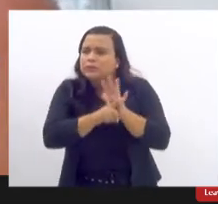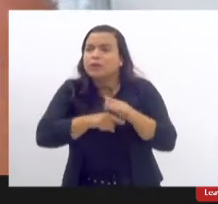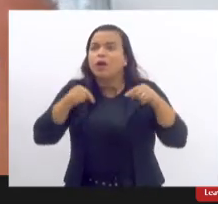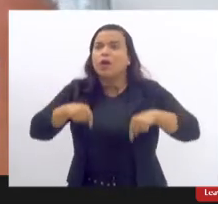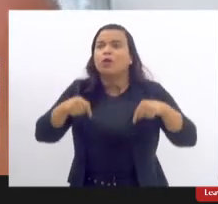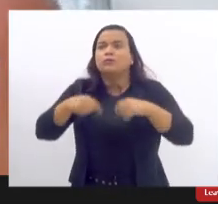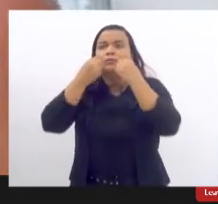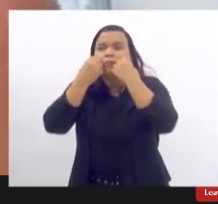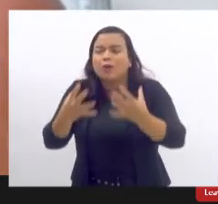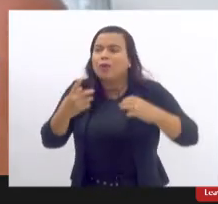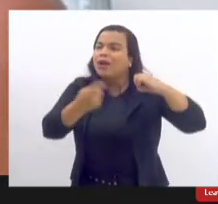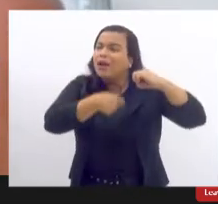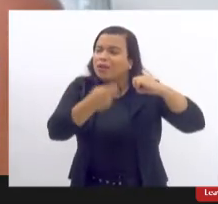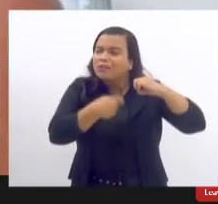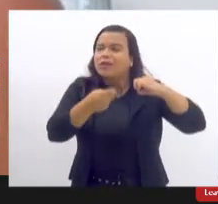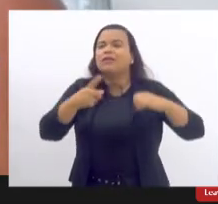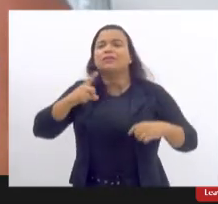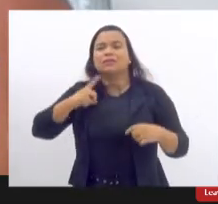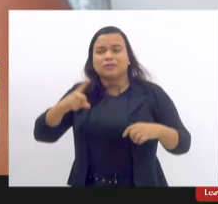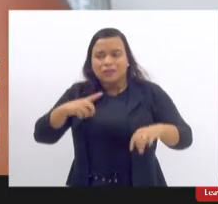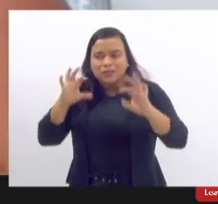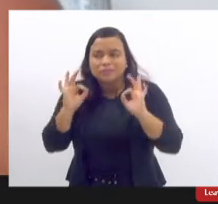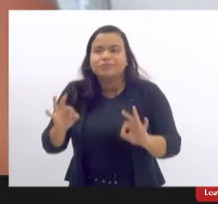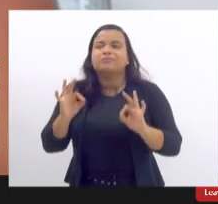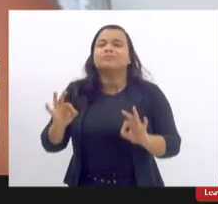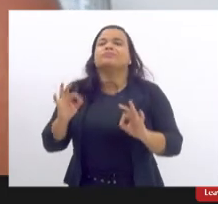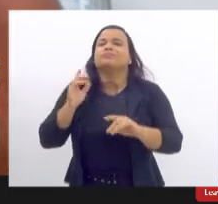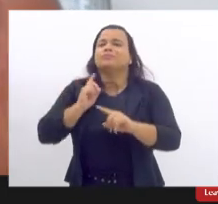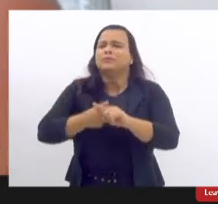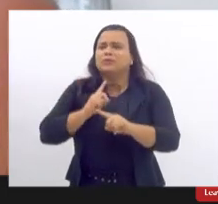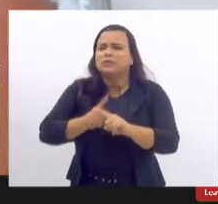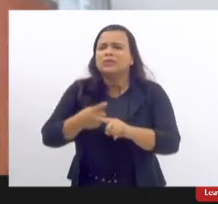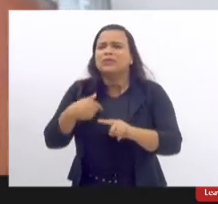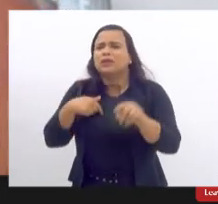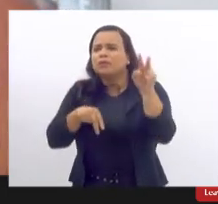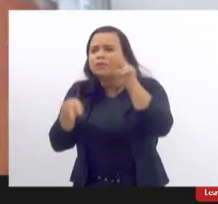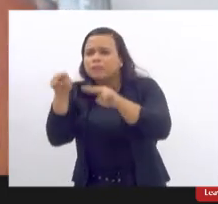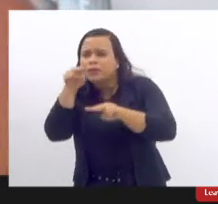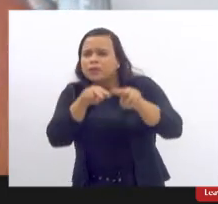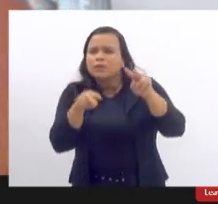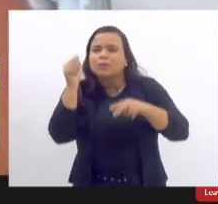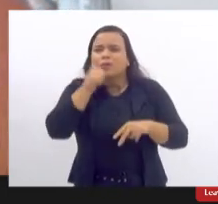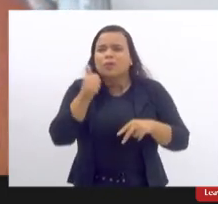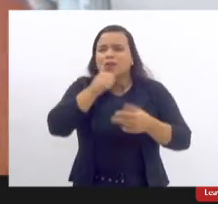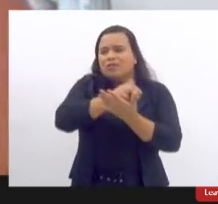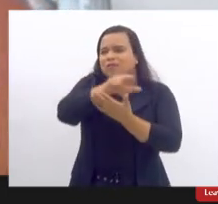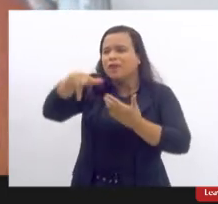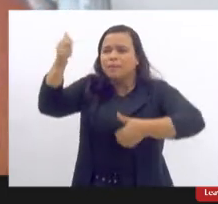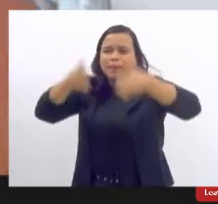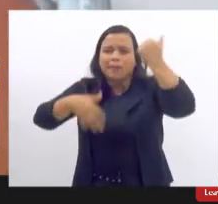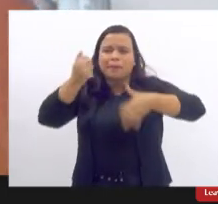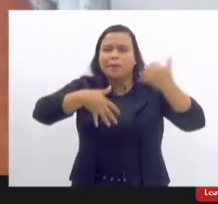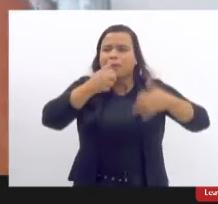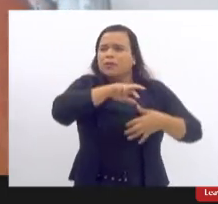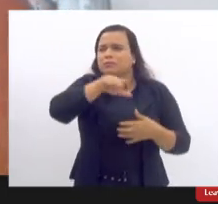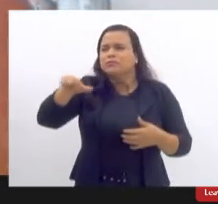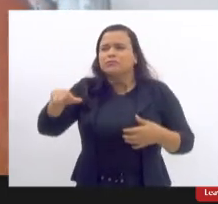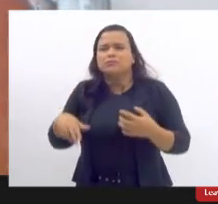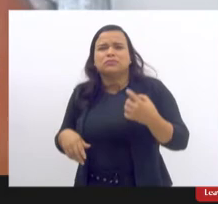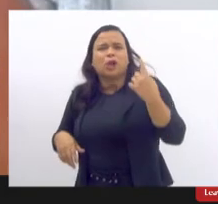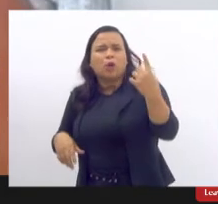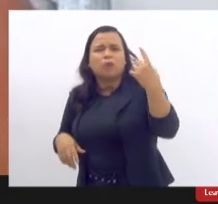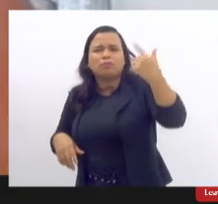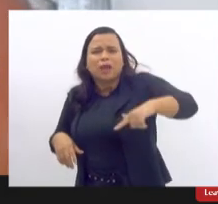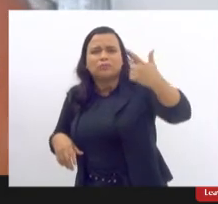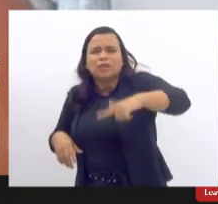que está gravado viu deputado porque eu vi todas essas mulheres todos esses depoimentos cada um mais rico que